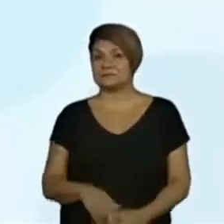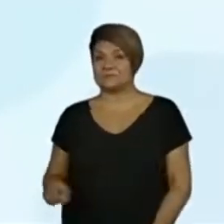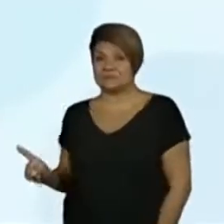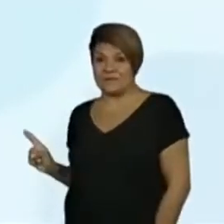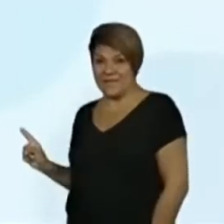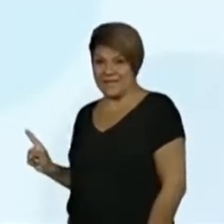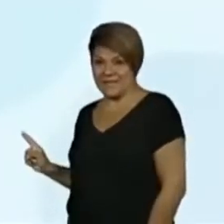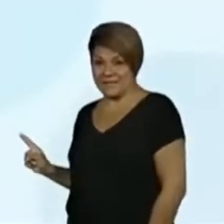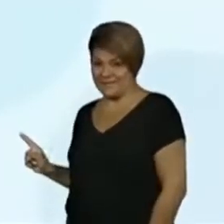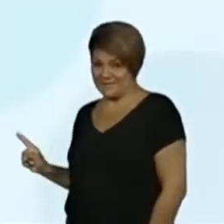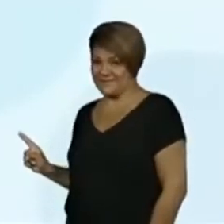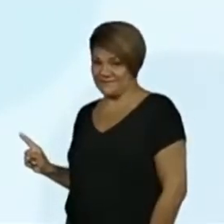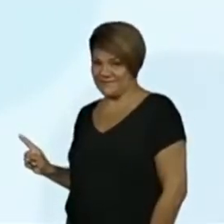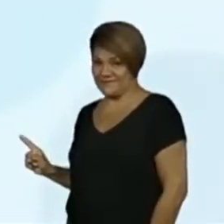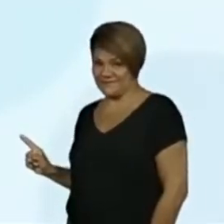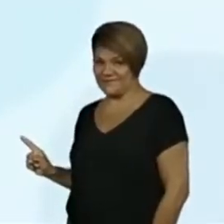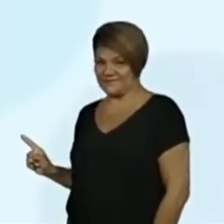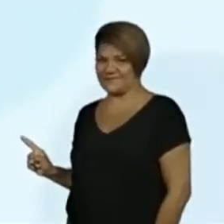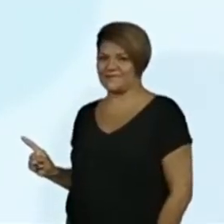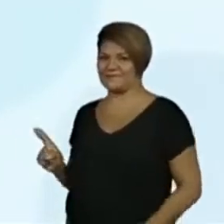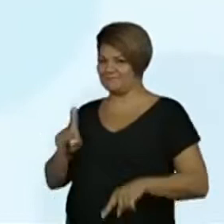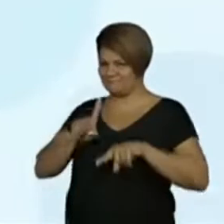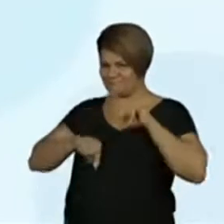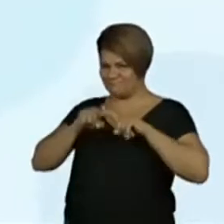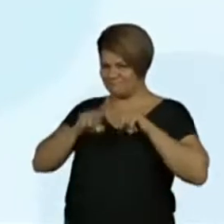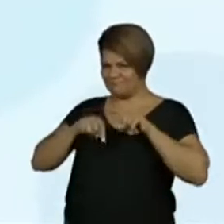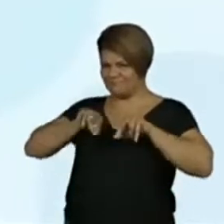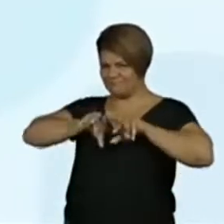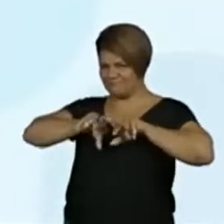acessórios aí, esses objetos.